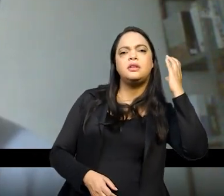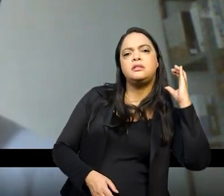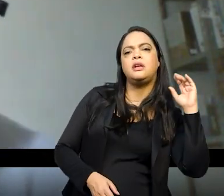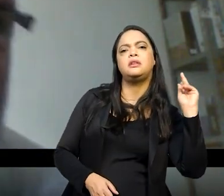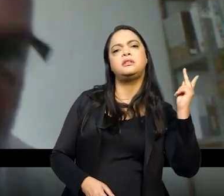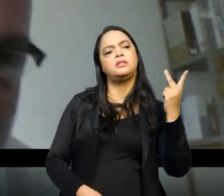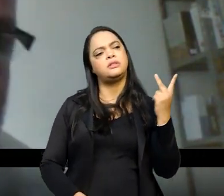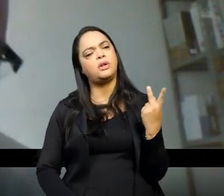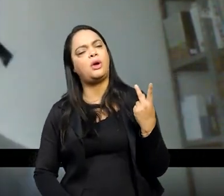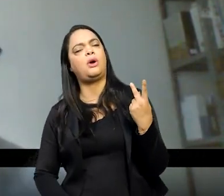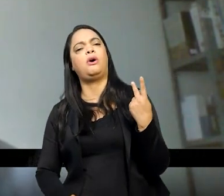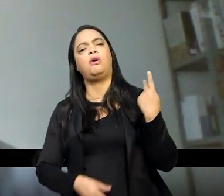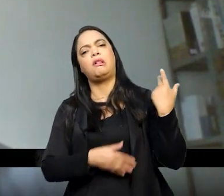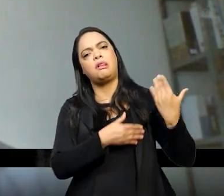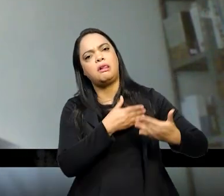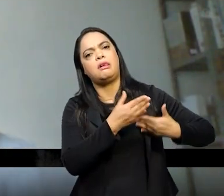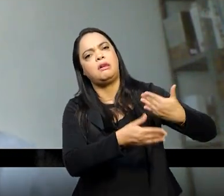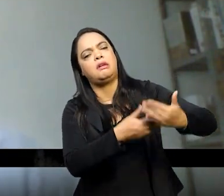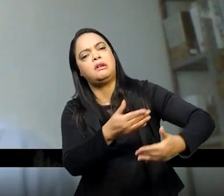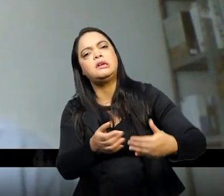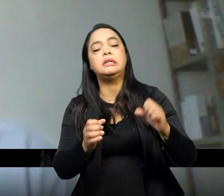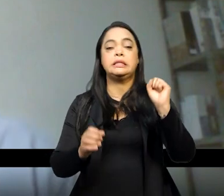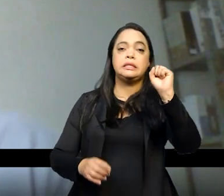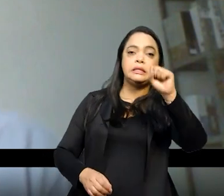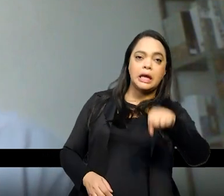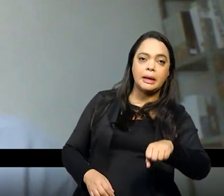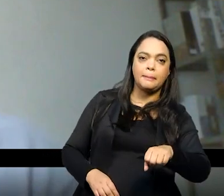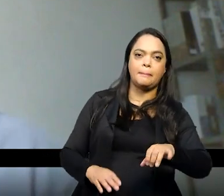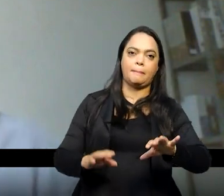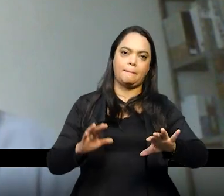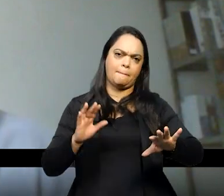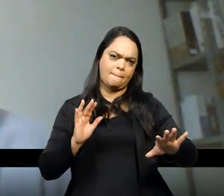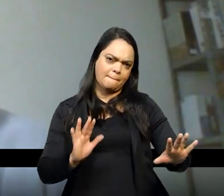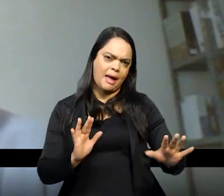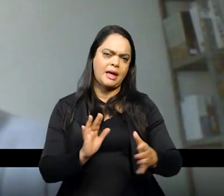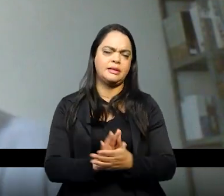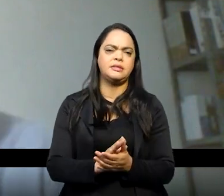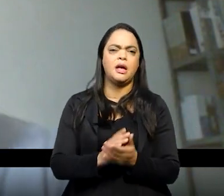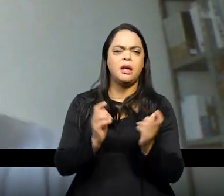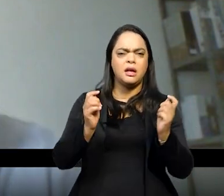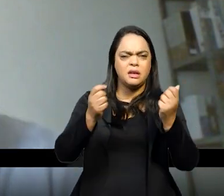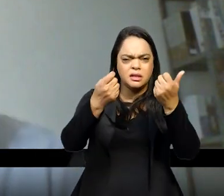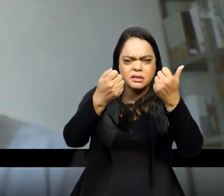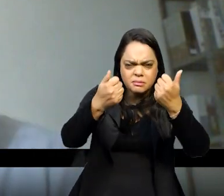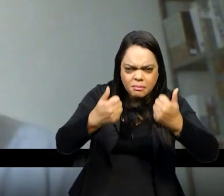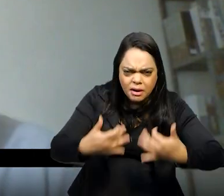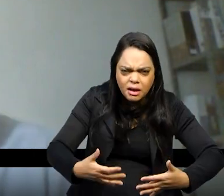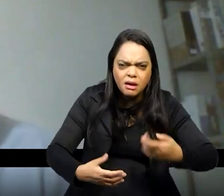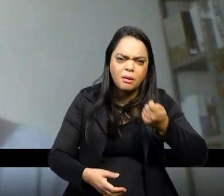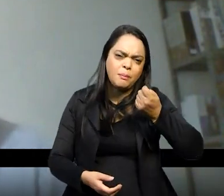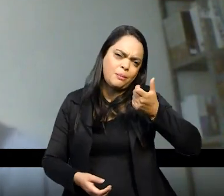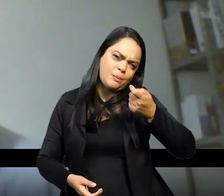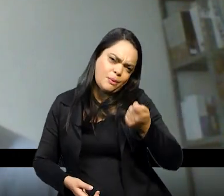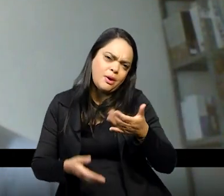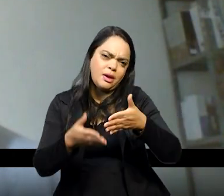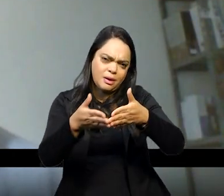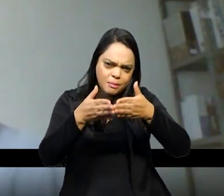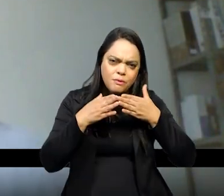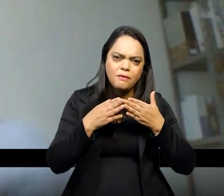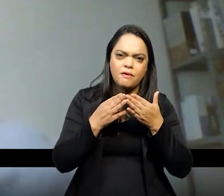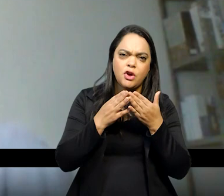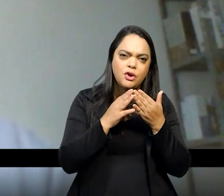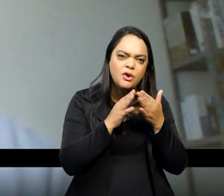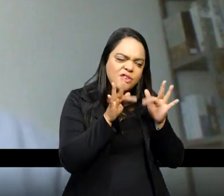da história da historiografia se eu poderia falar um pouquinho mais né sobre essa última